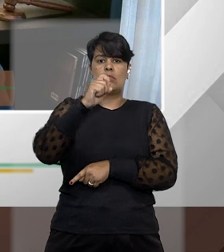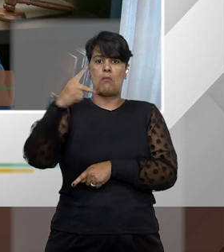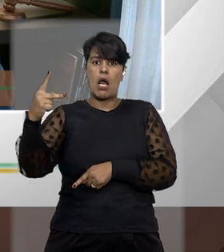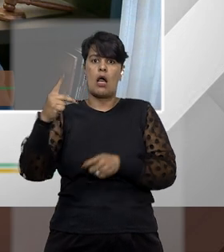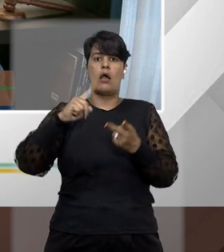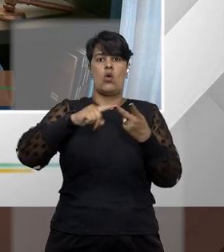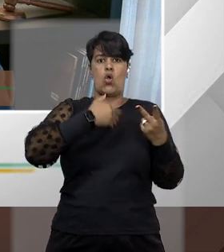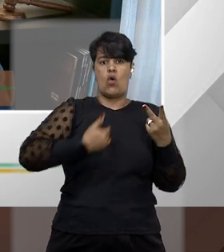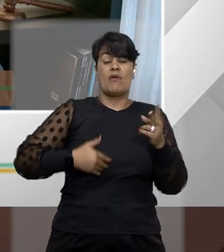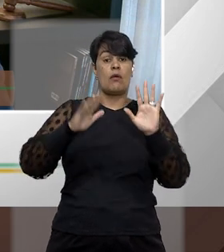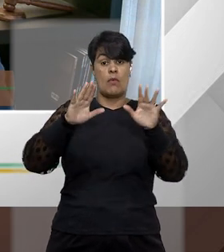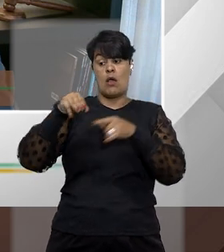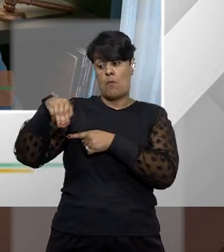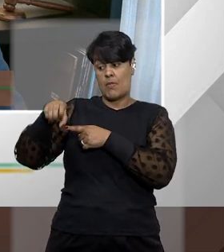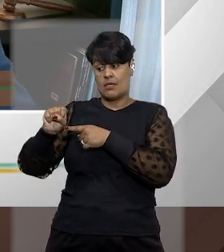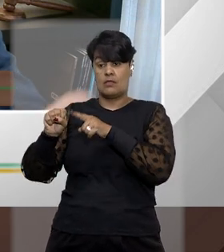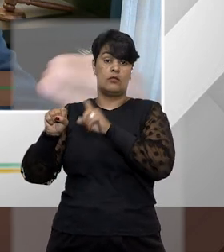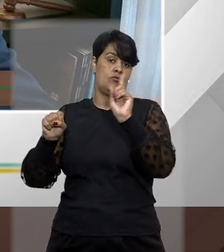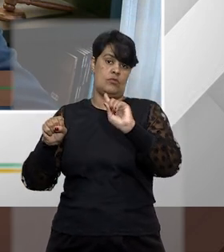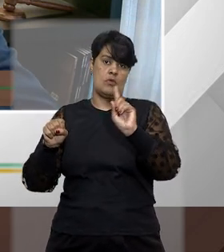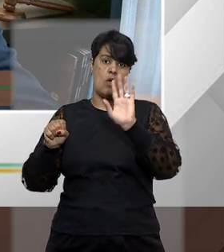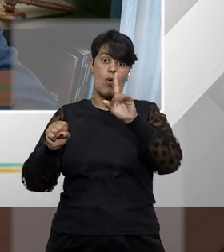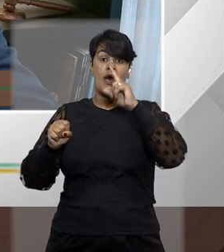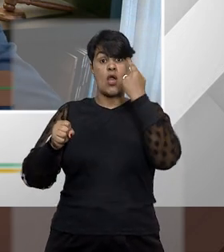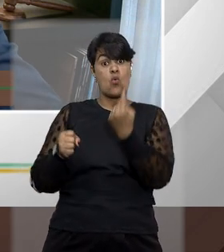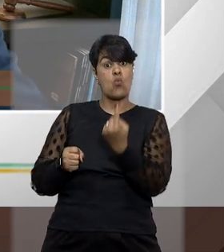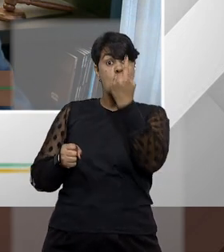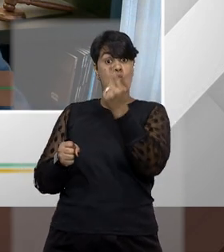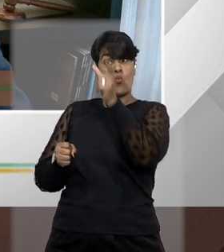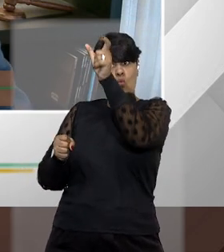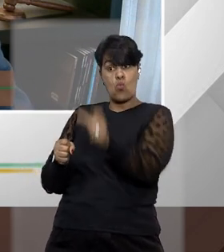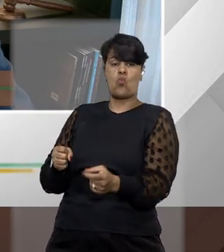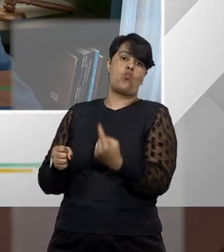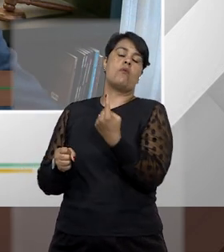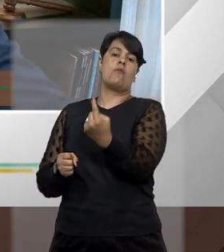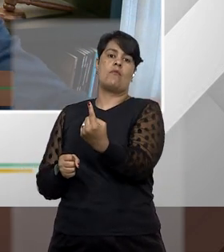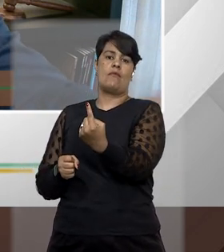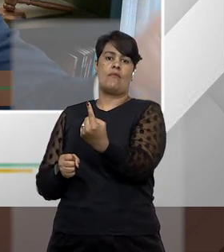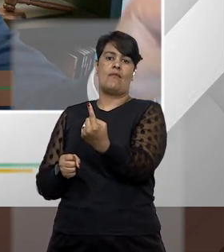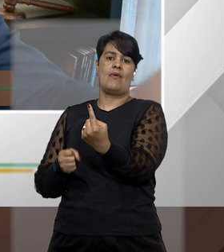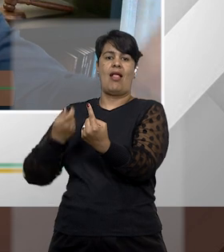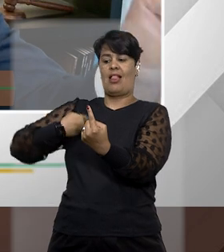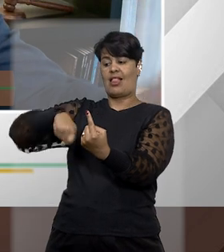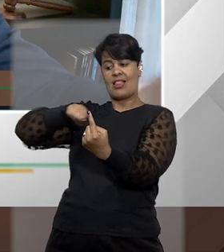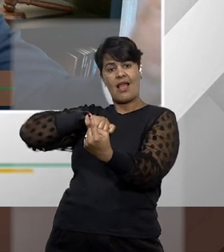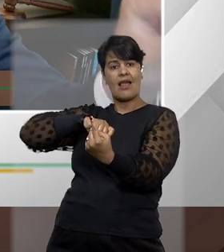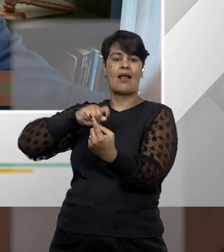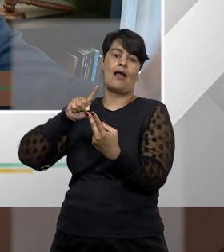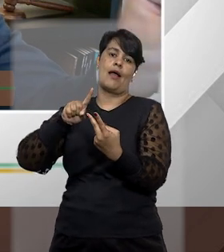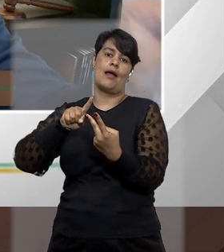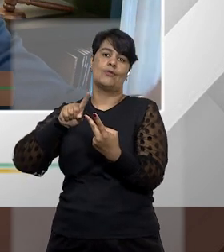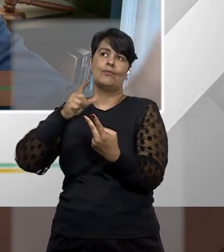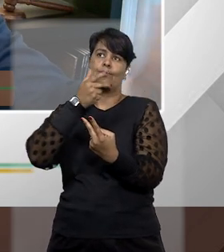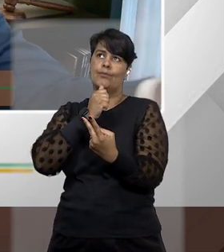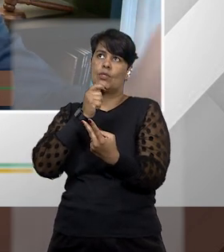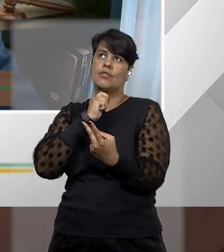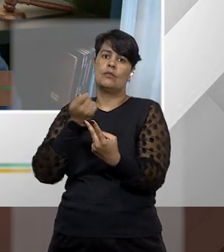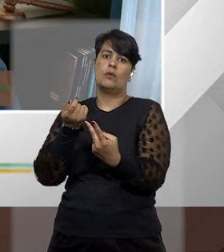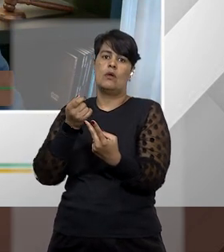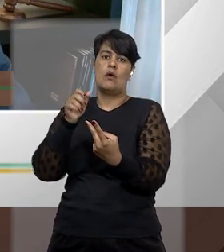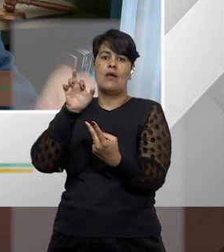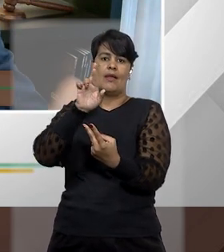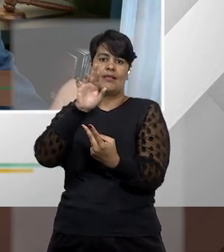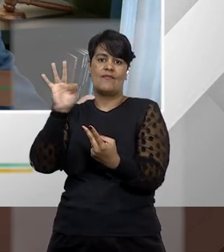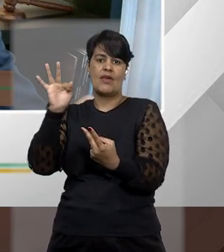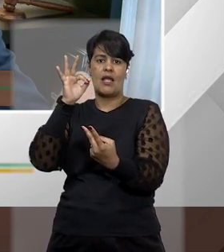segurança, não. Ele vai ser impetrado contra aquela autoridade coatora, por exemplo, contra o delegado-chefe da Receita Federal de